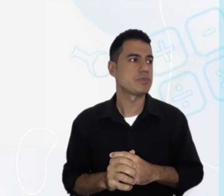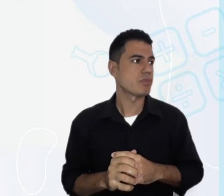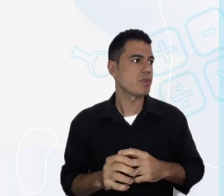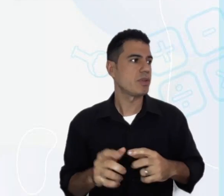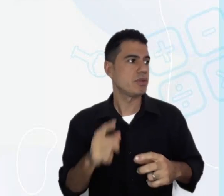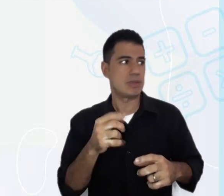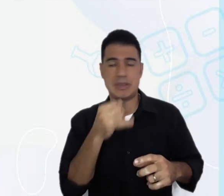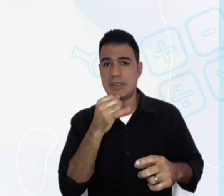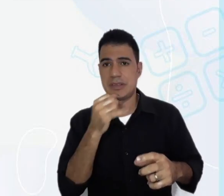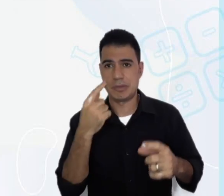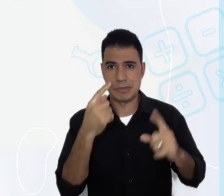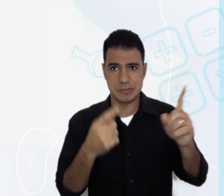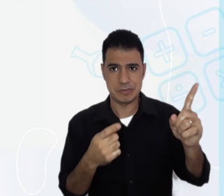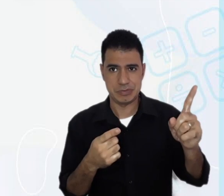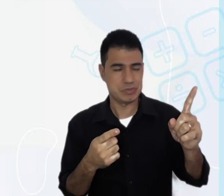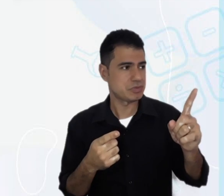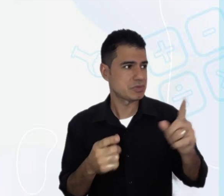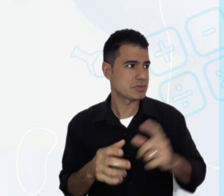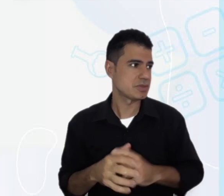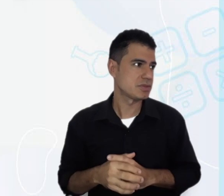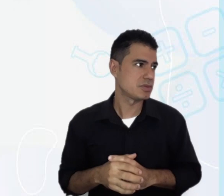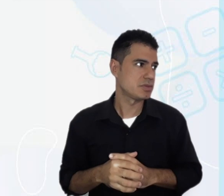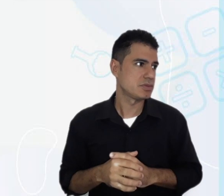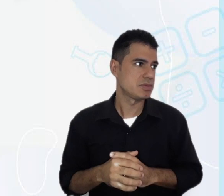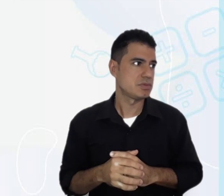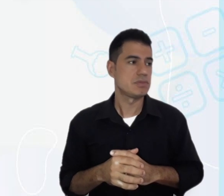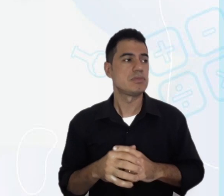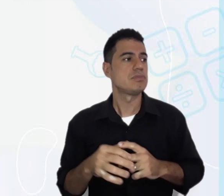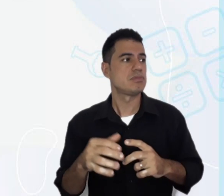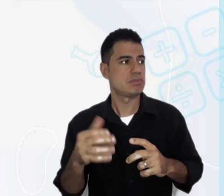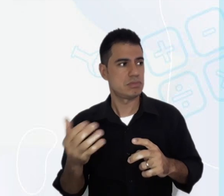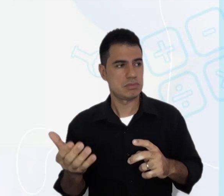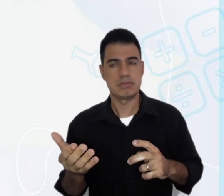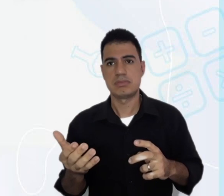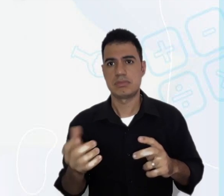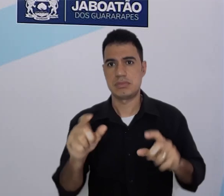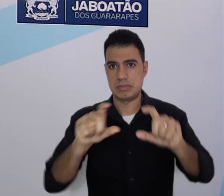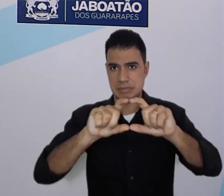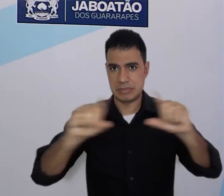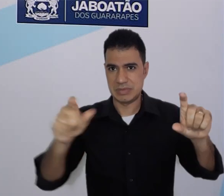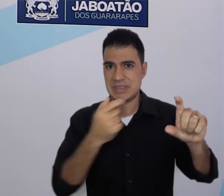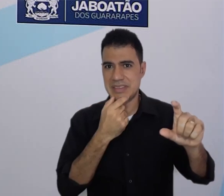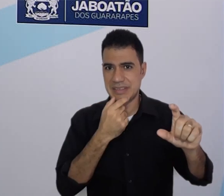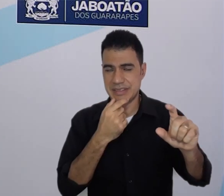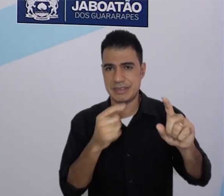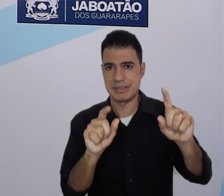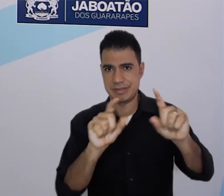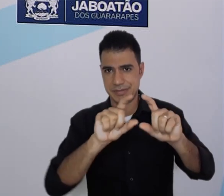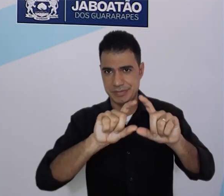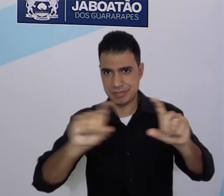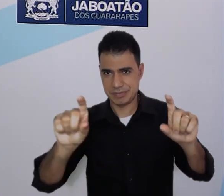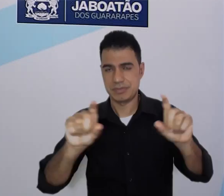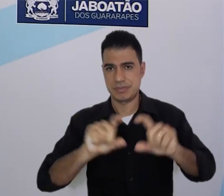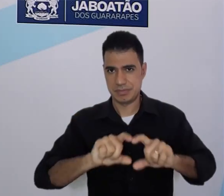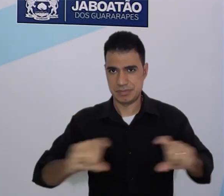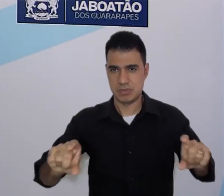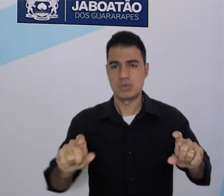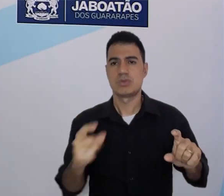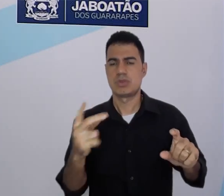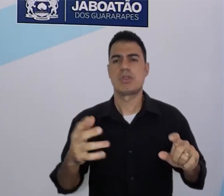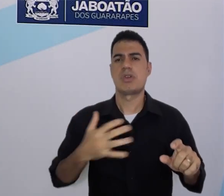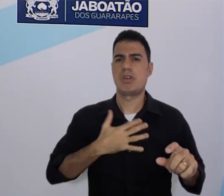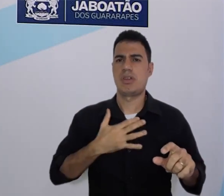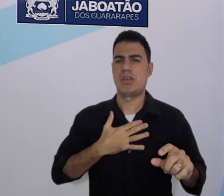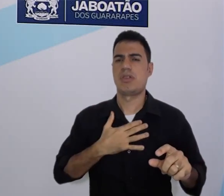ver no exemplo aqui. What's your name? I am Seiya. Ou seja, eu sou